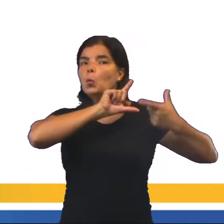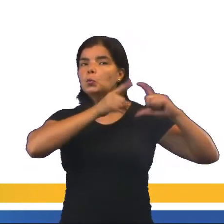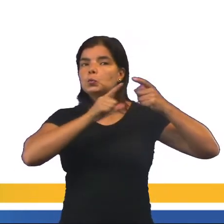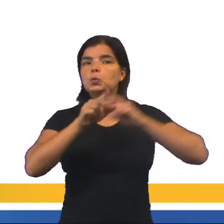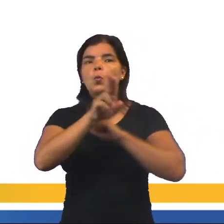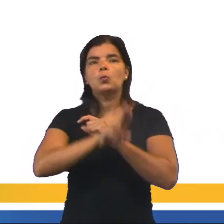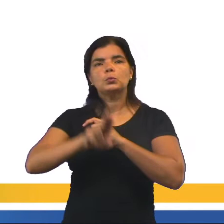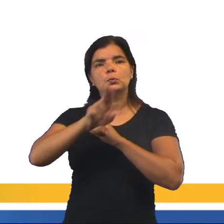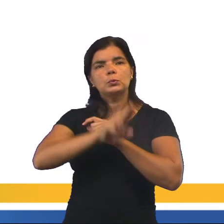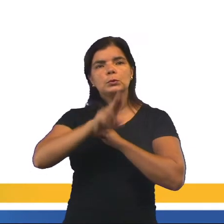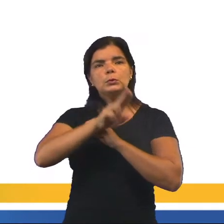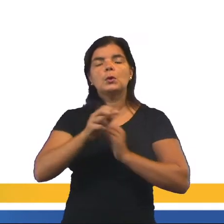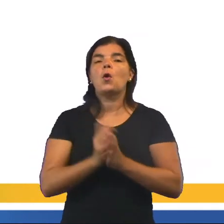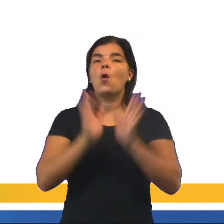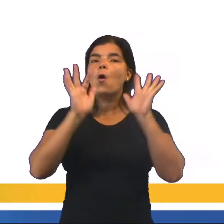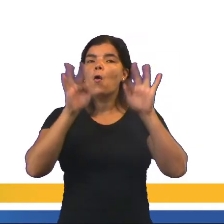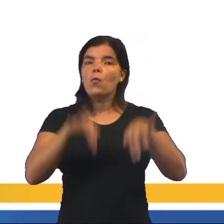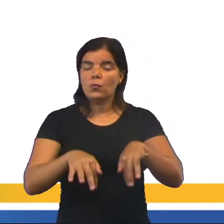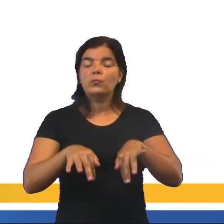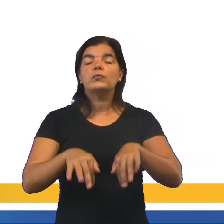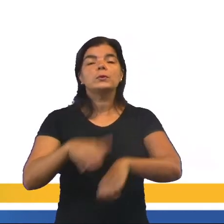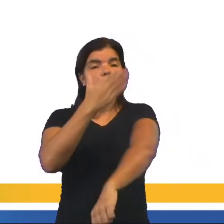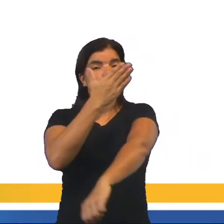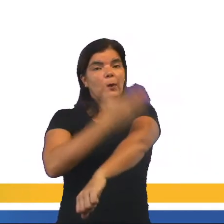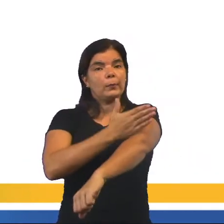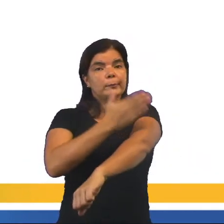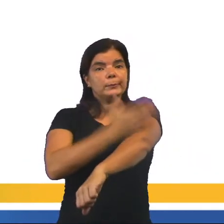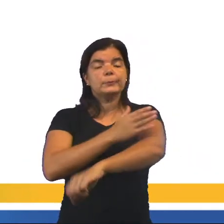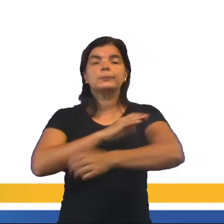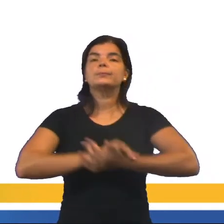utilizado para assinalar o fim da Idade Média.